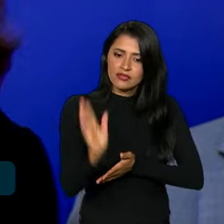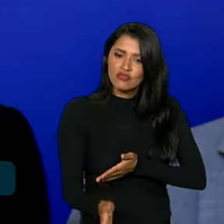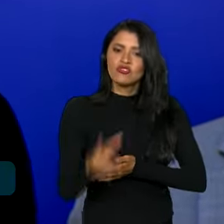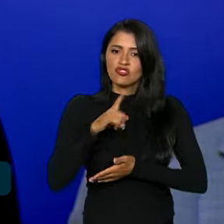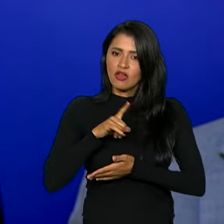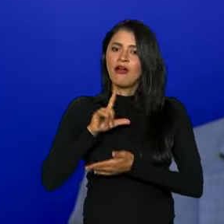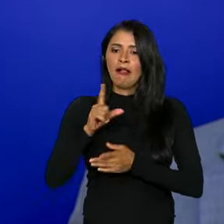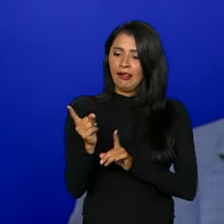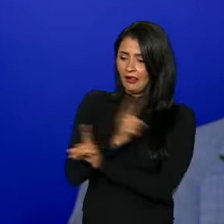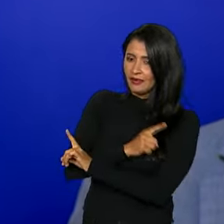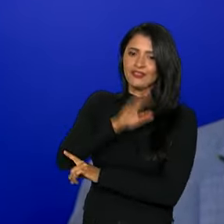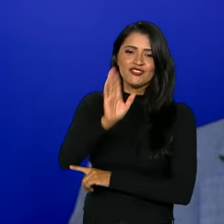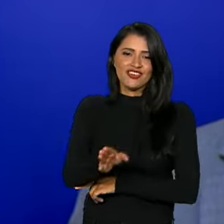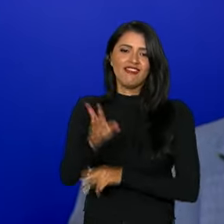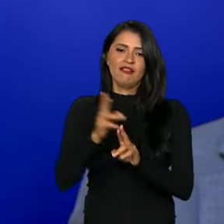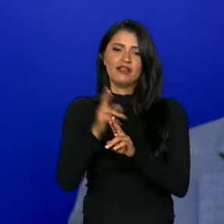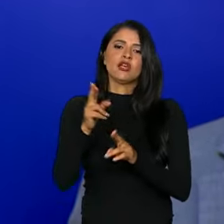se reverteu em relação ao último período. tchau, tchau.